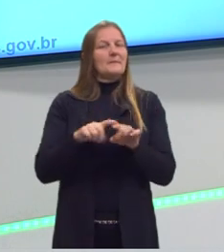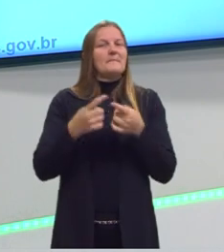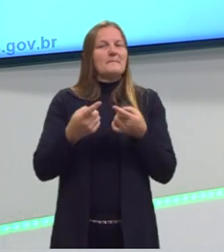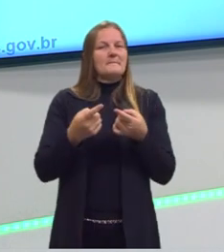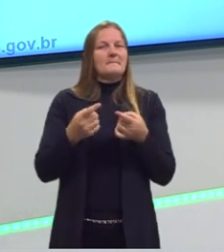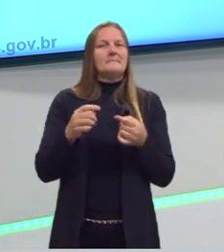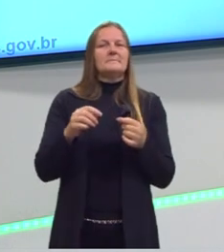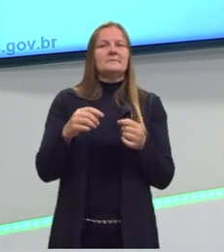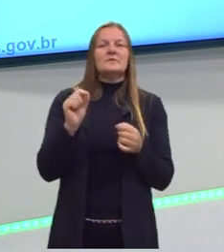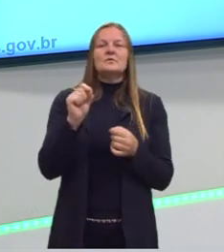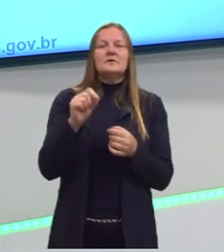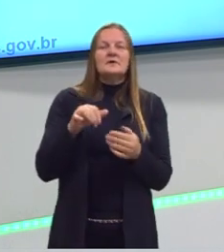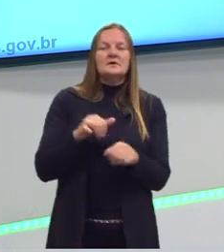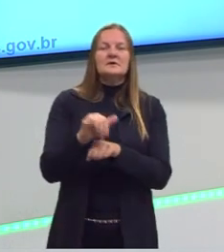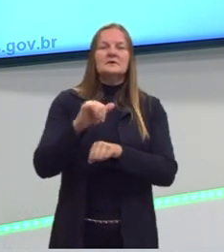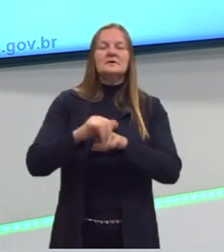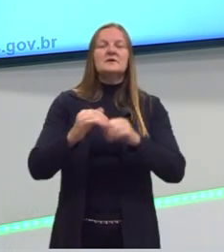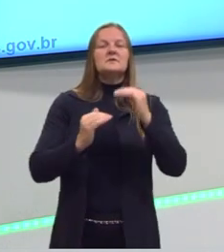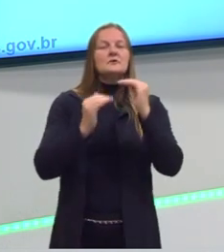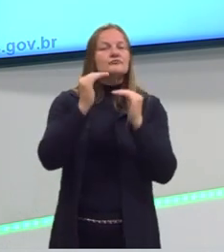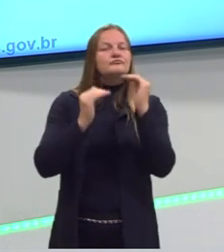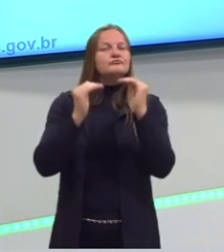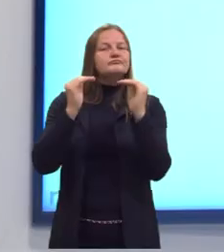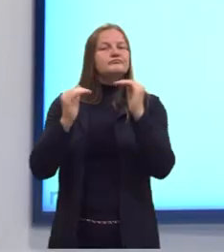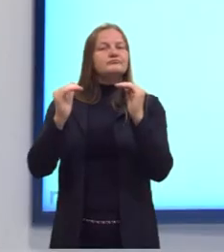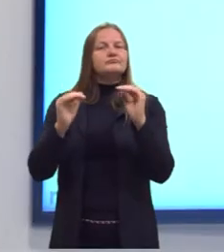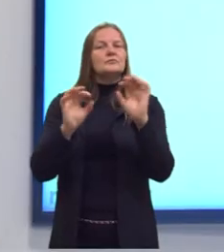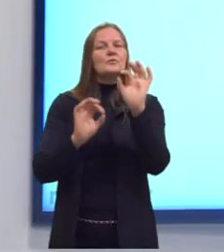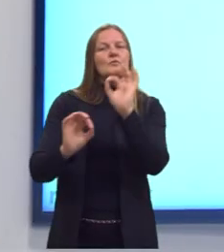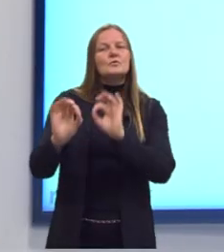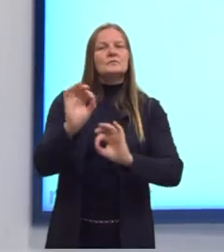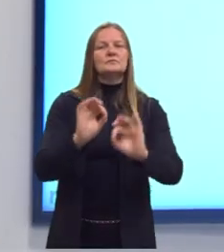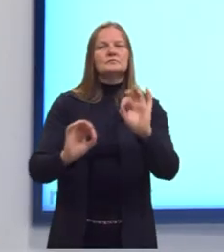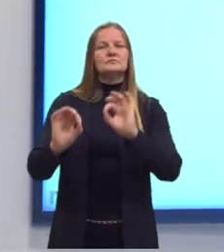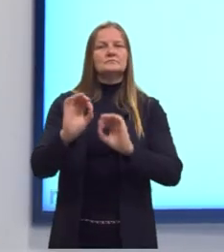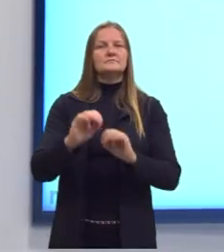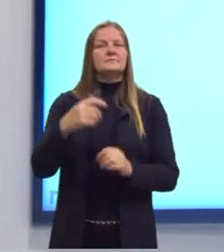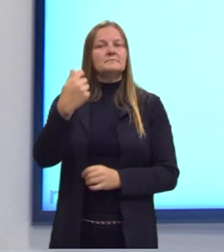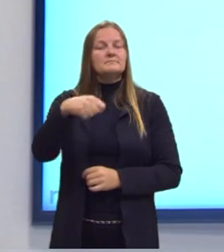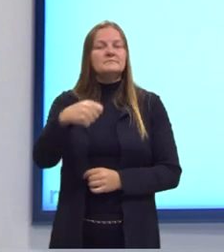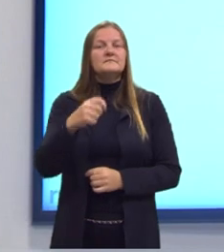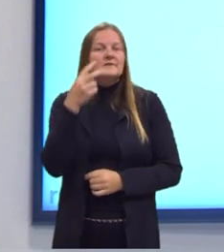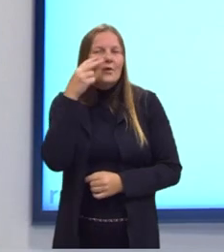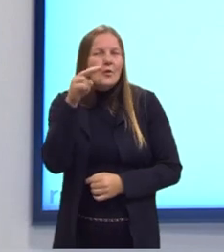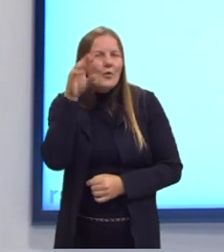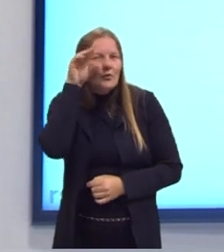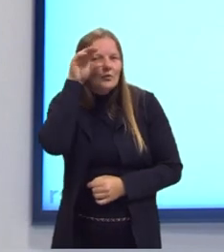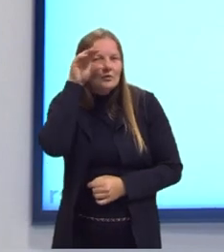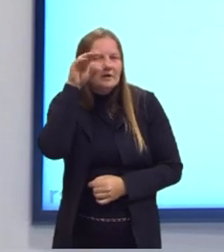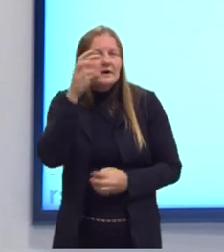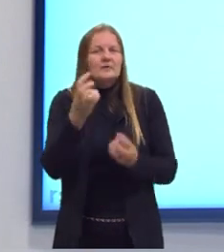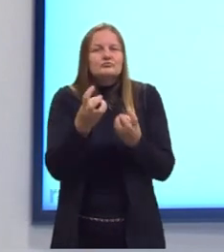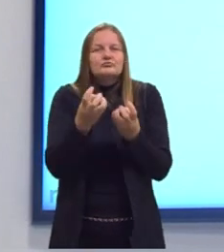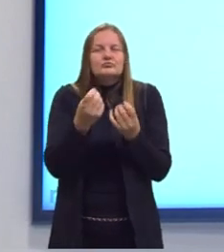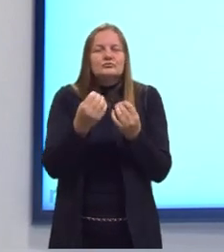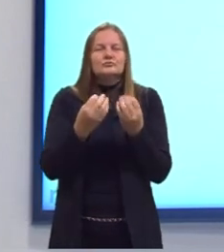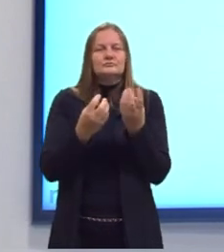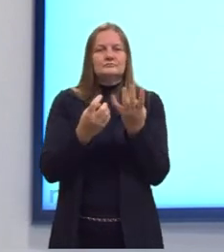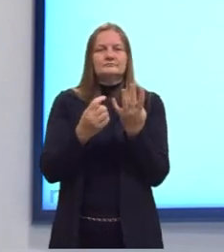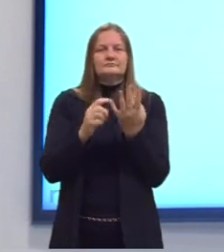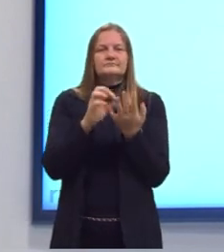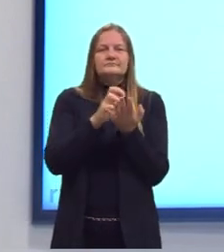pode ocorrer é a gente ter que balancear essa reação. eu preciso verificar contando, quantificando